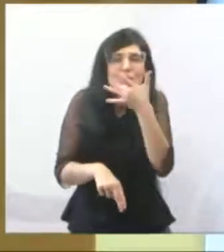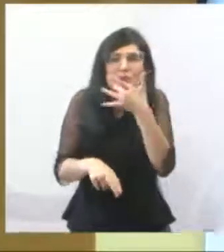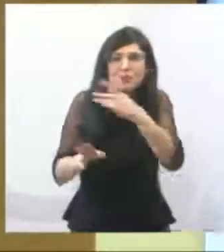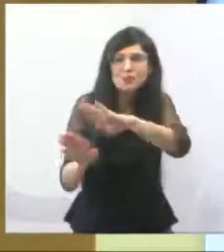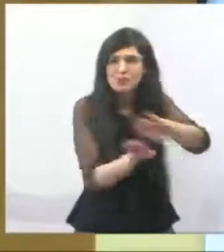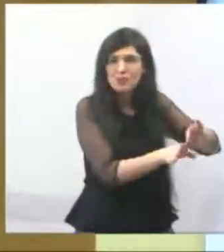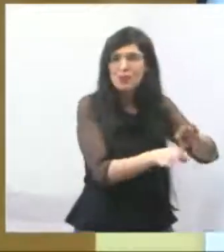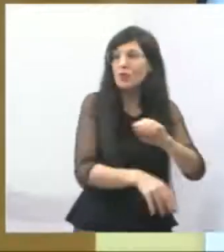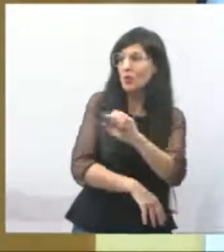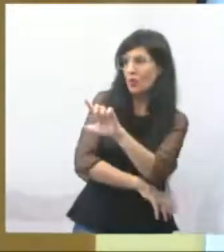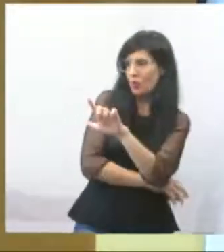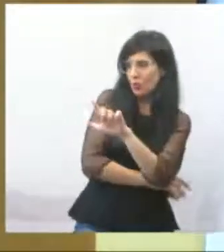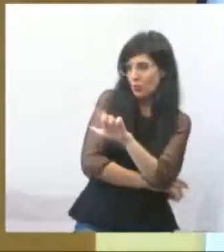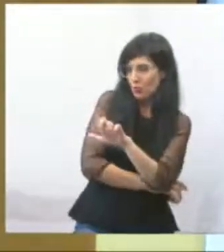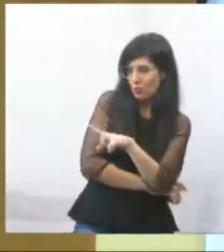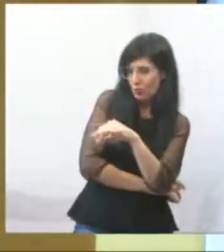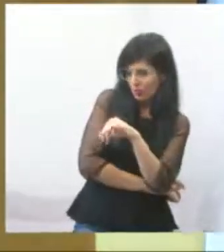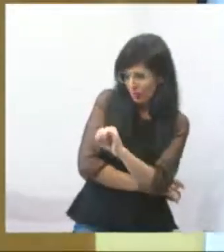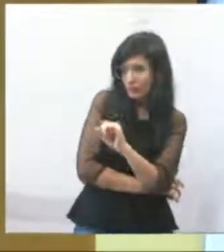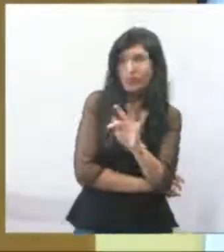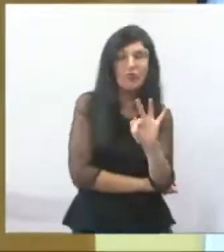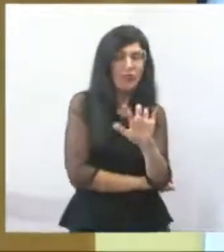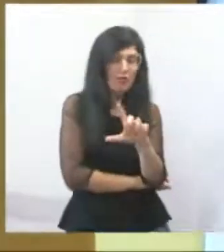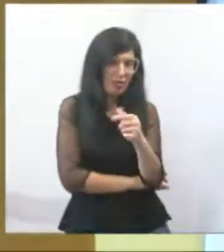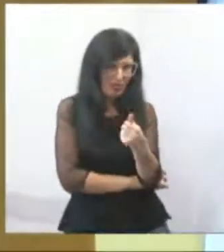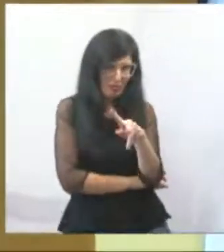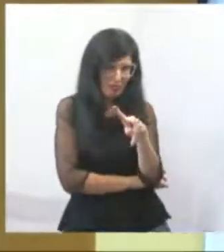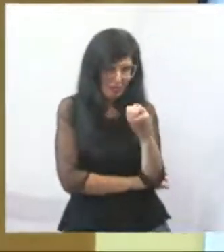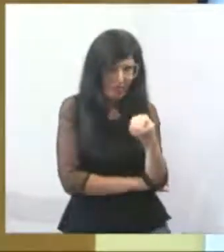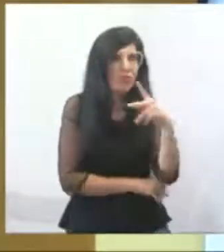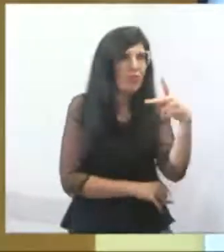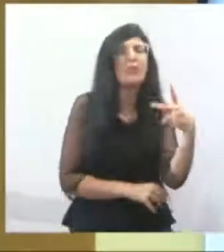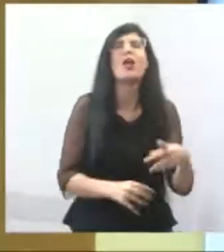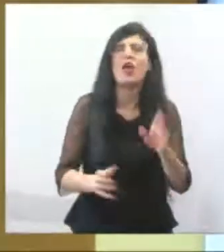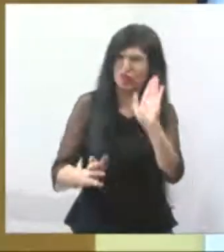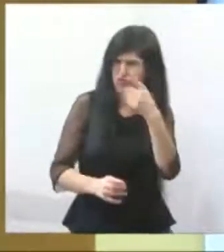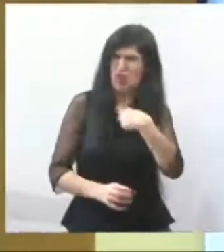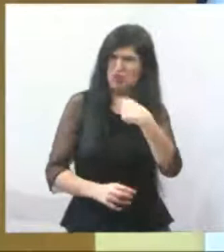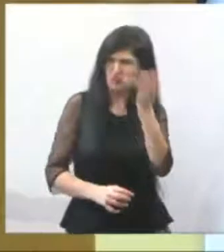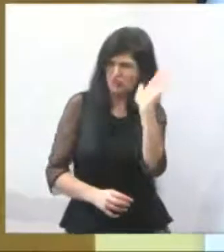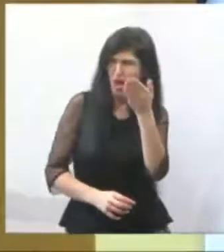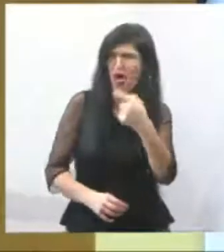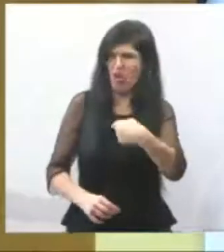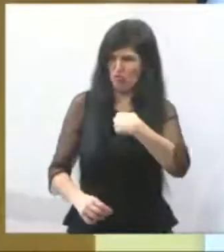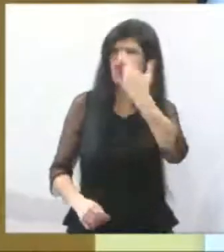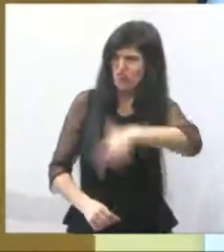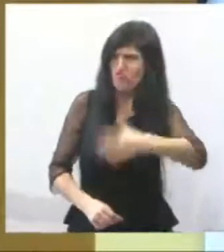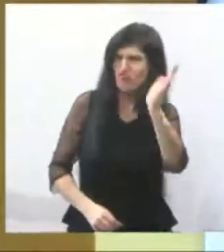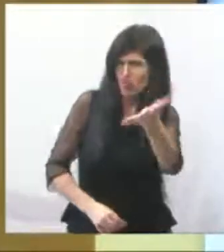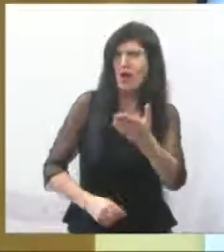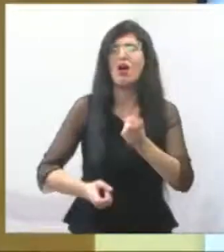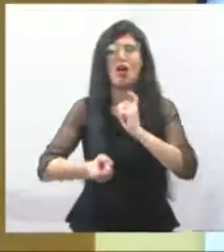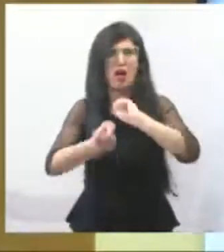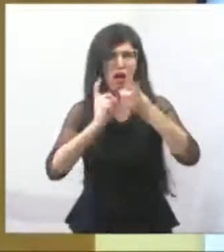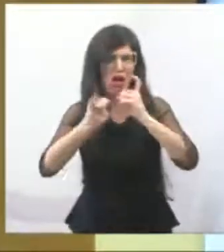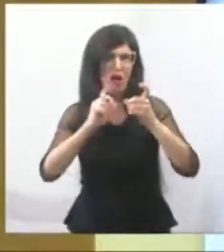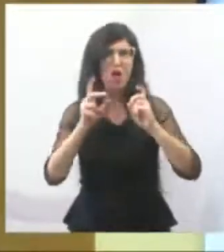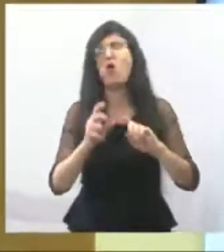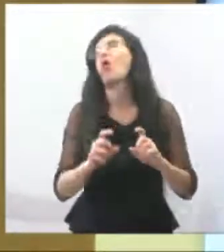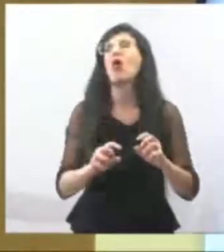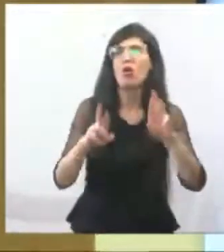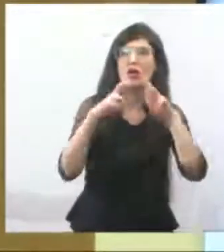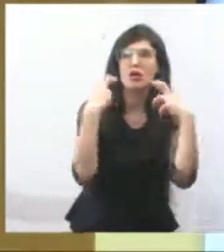Várias reuniões que eu havia tido, tanto com a secretária anterior,